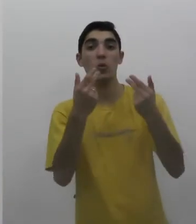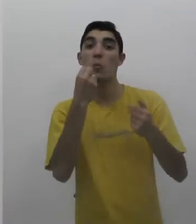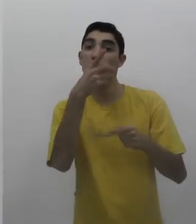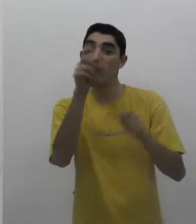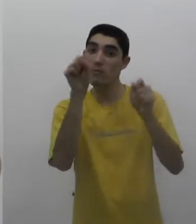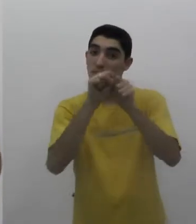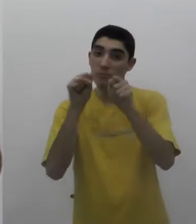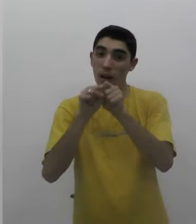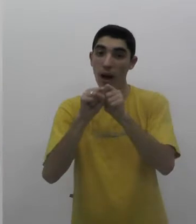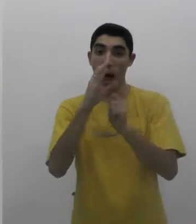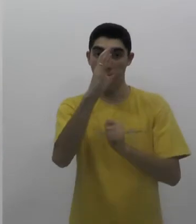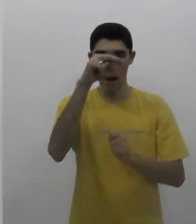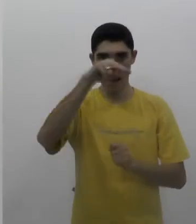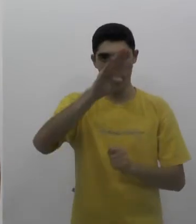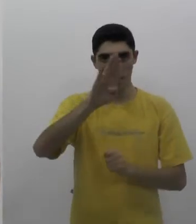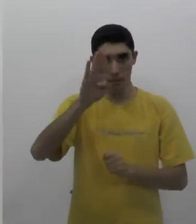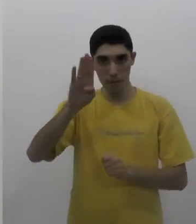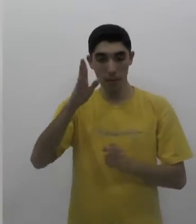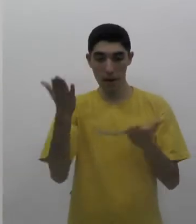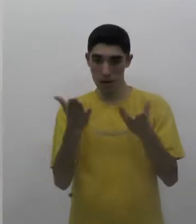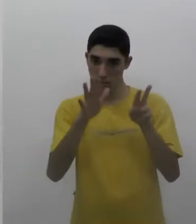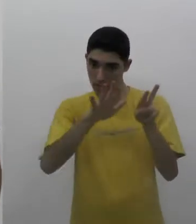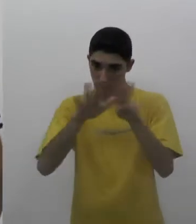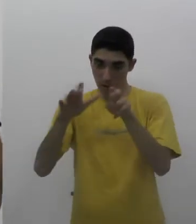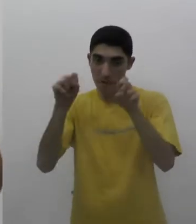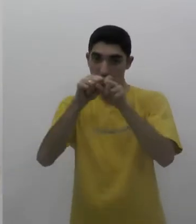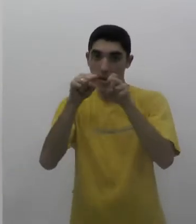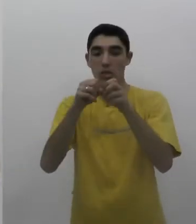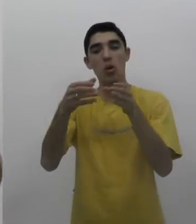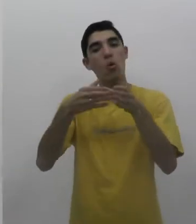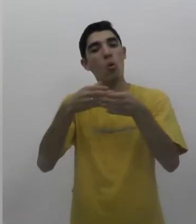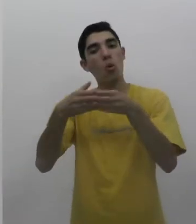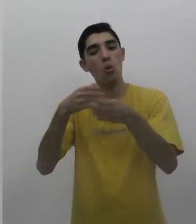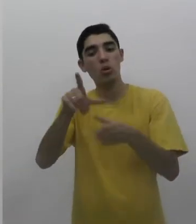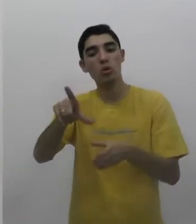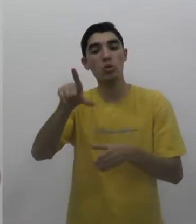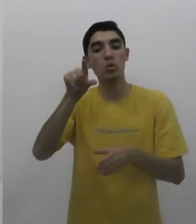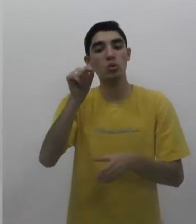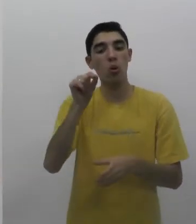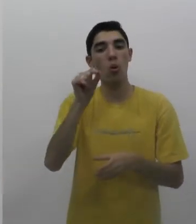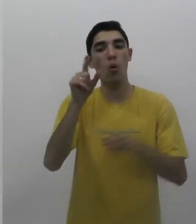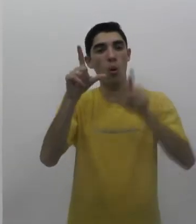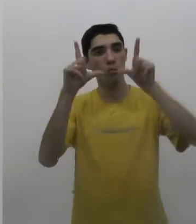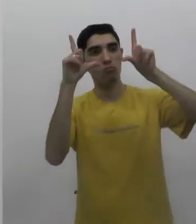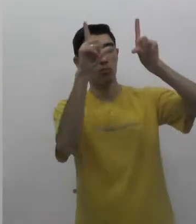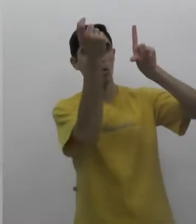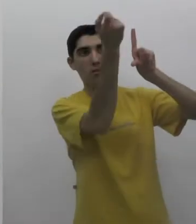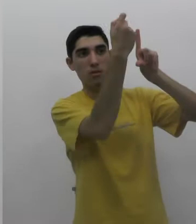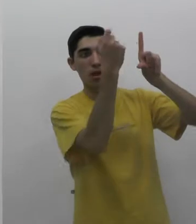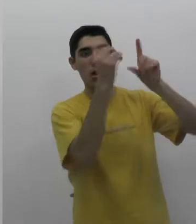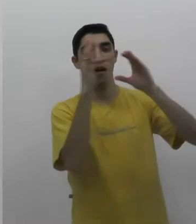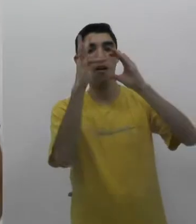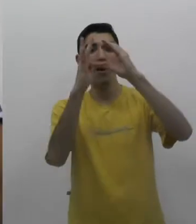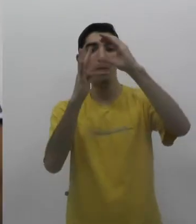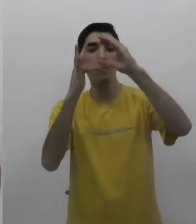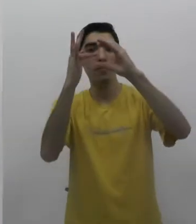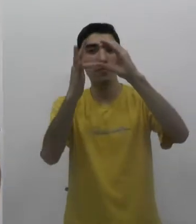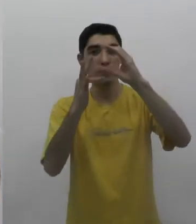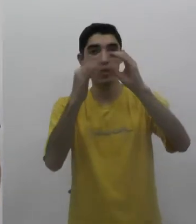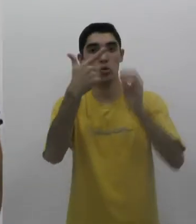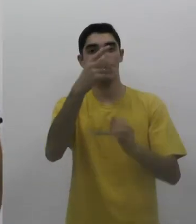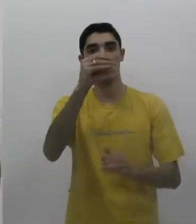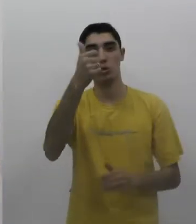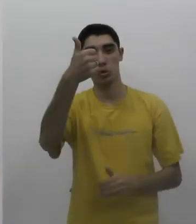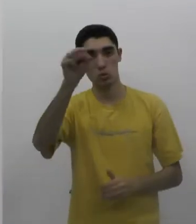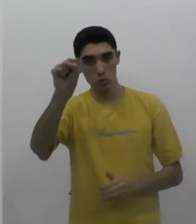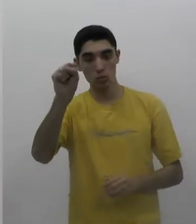CNBB lançou nesta semana o concurso para a escolha do cartaz da Campanha da Fraternidade 2018 e o edital para a escolha da